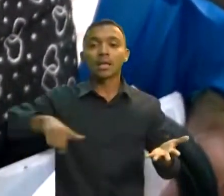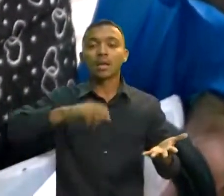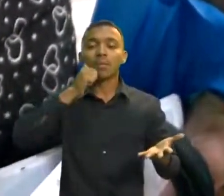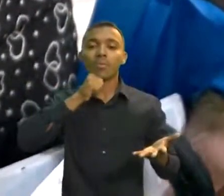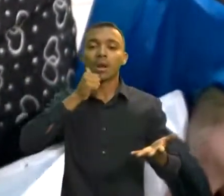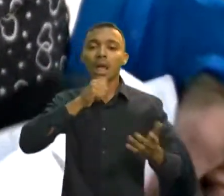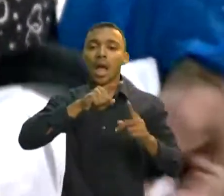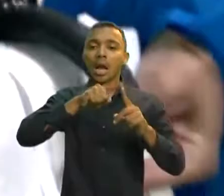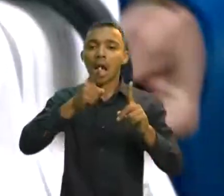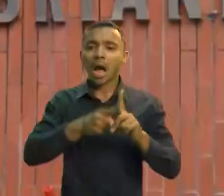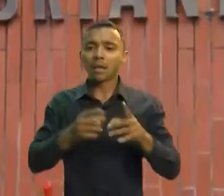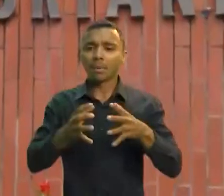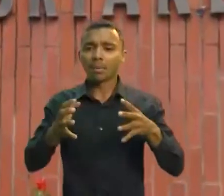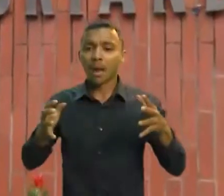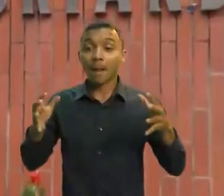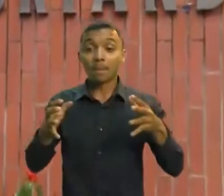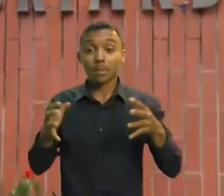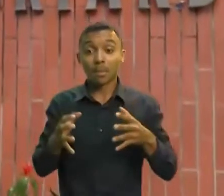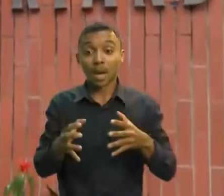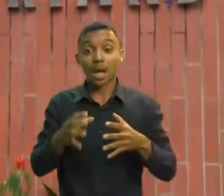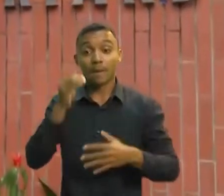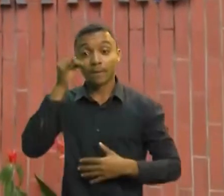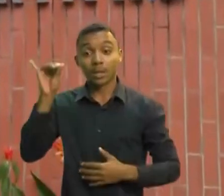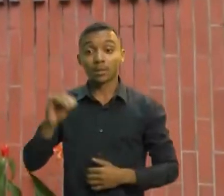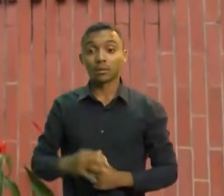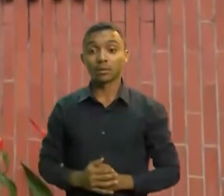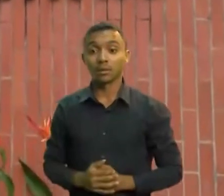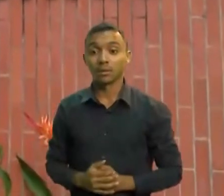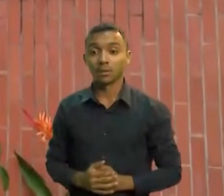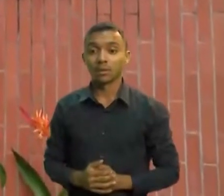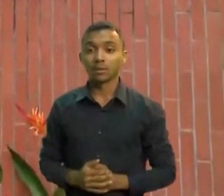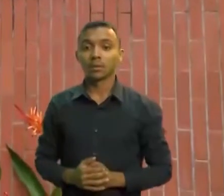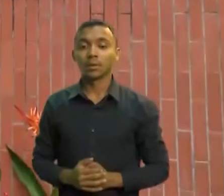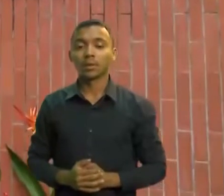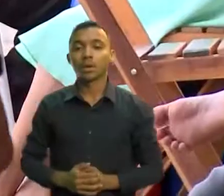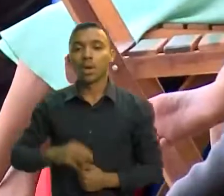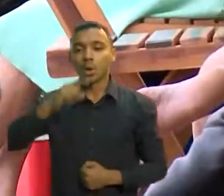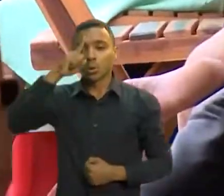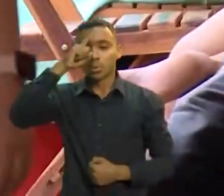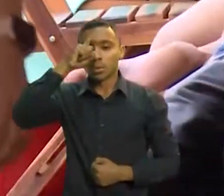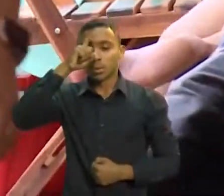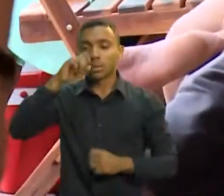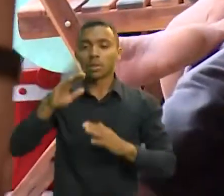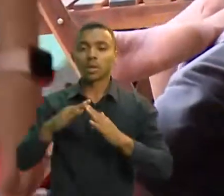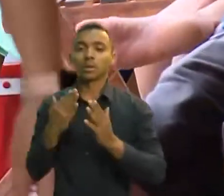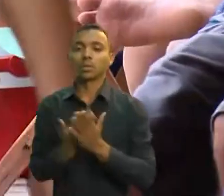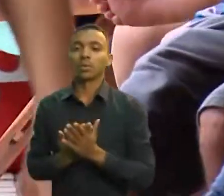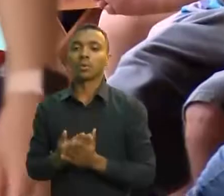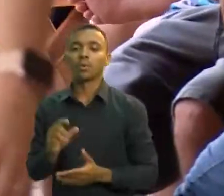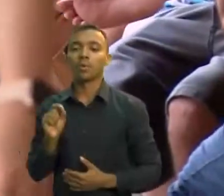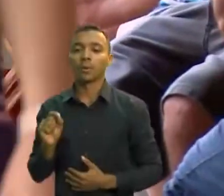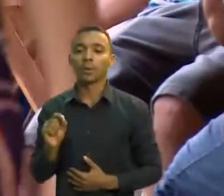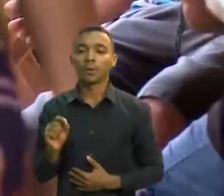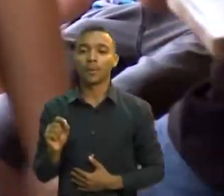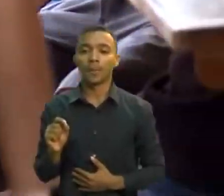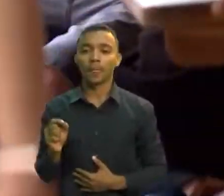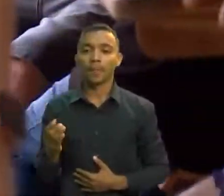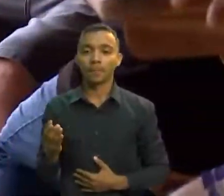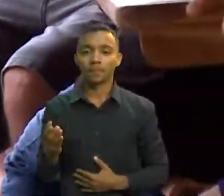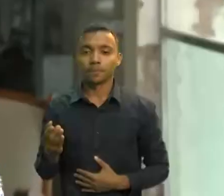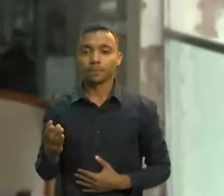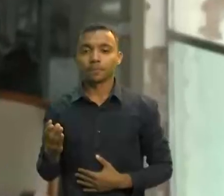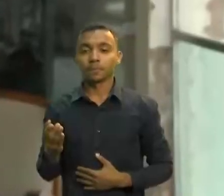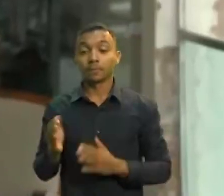gravidez na adolescência. Em alusão à data, a maternidade escola Assis-Chateaubriand intensifica o atendimento a adolescentes